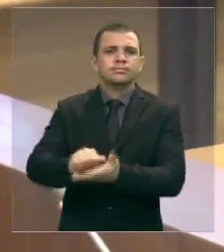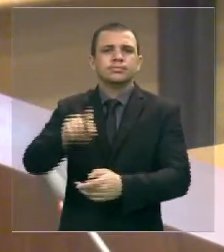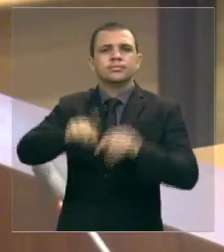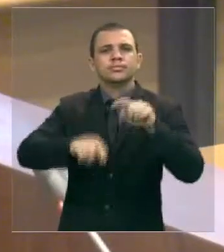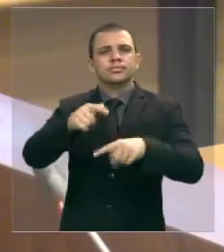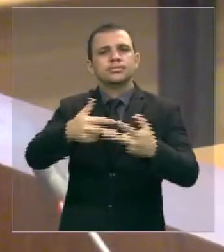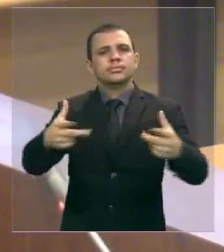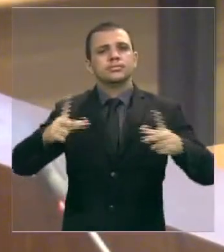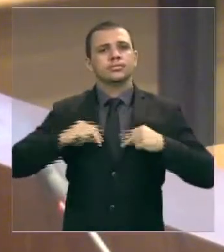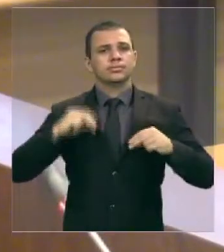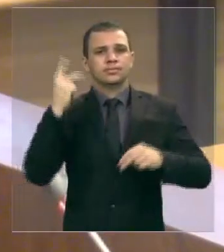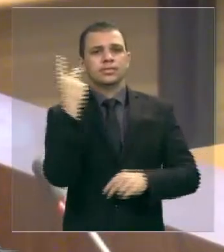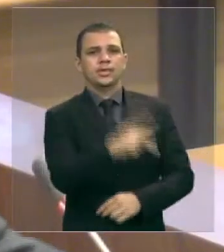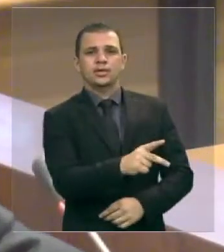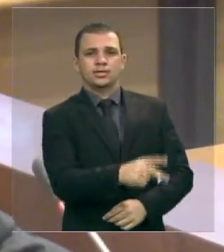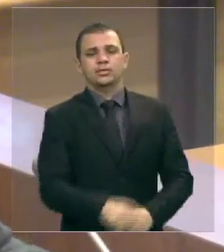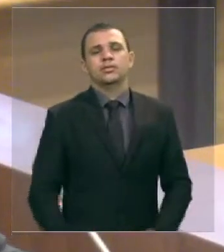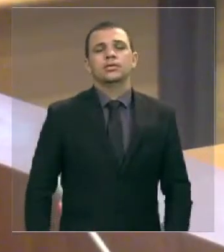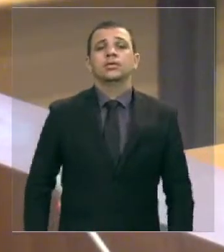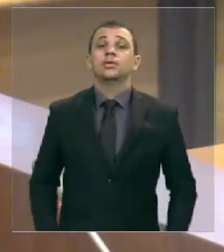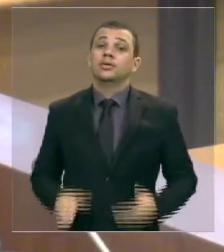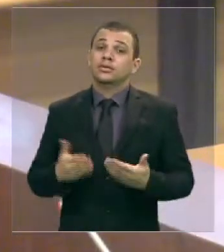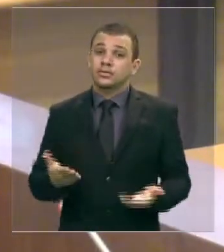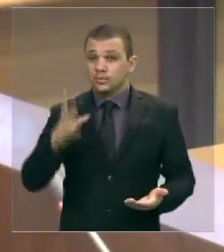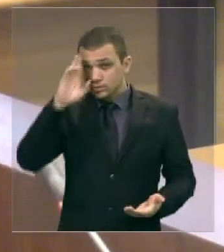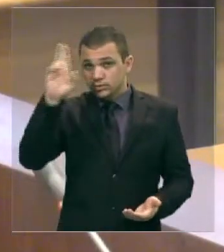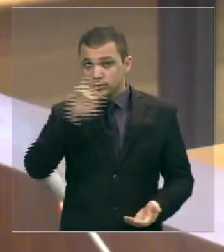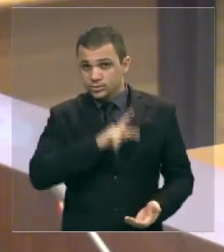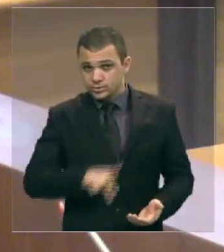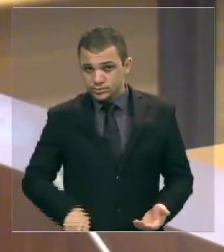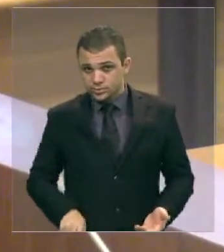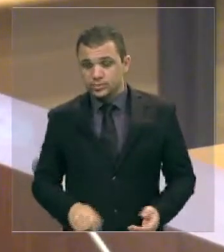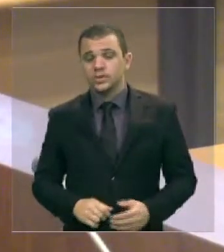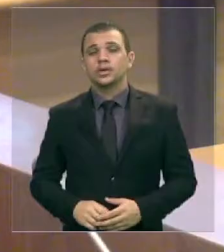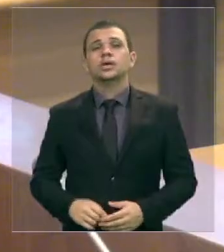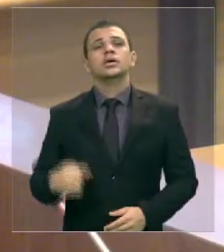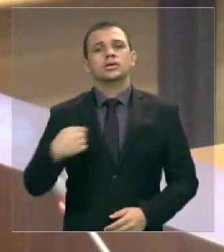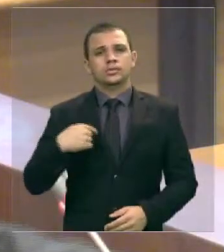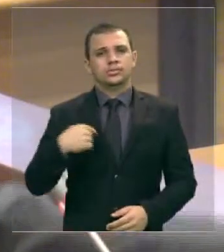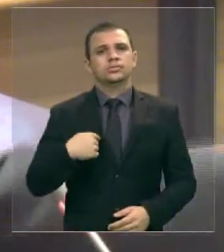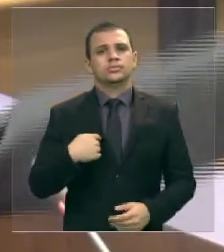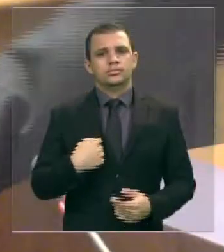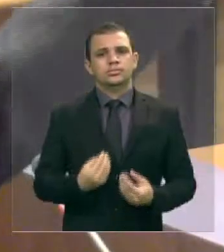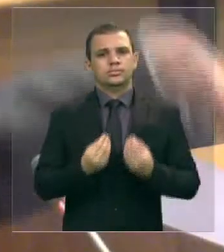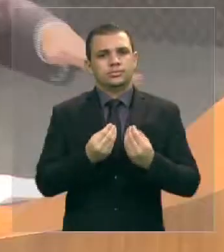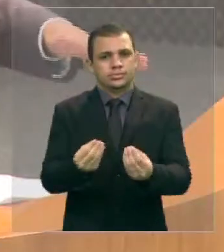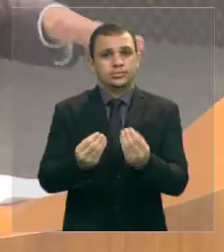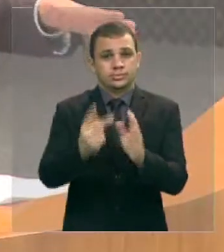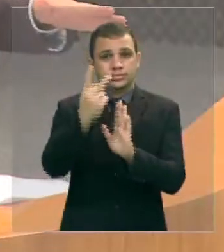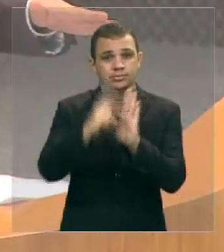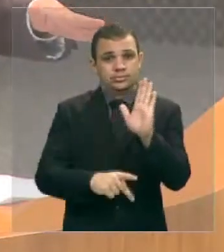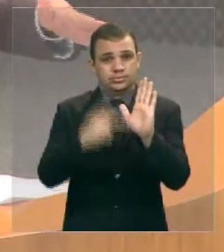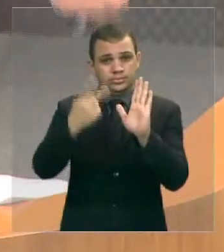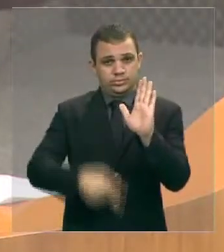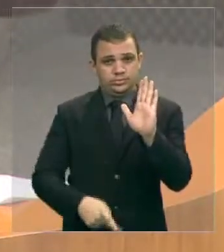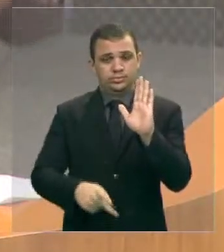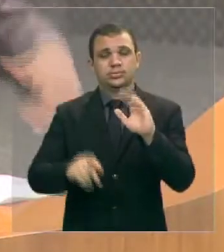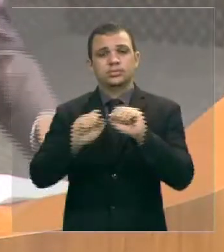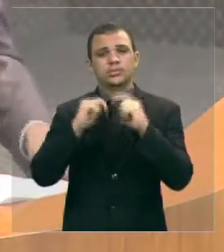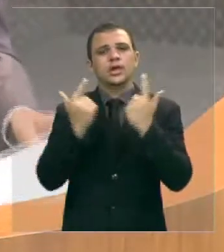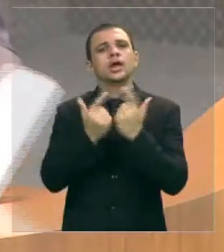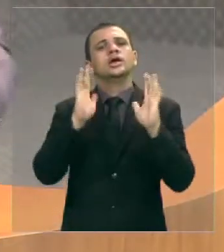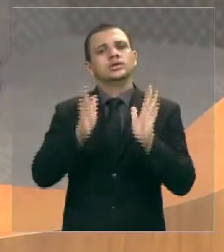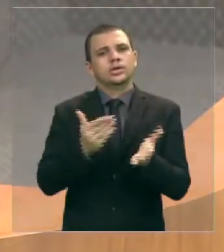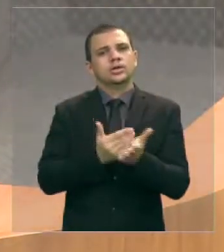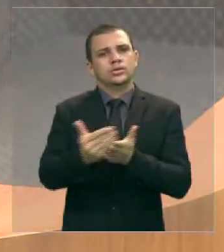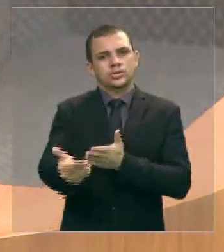imateriais portanto senhor presidente eu submeto esse projeto a esta casa que já está tramitando já